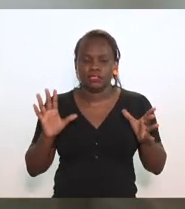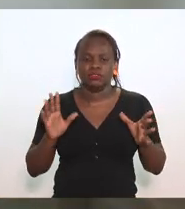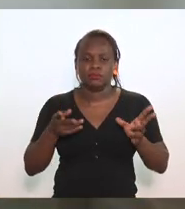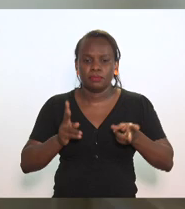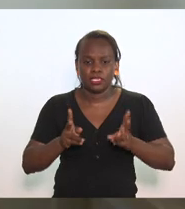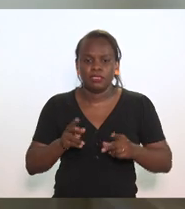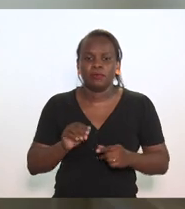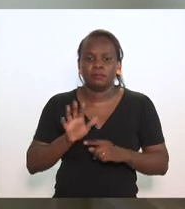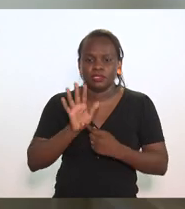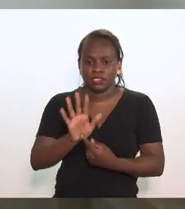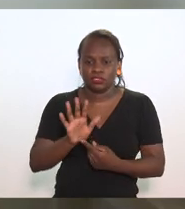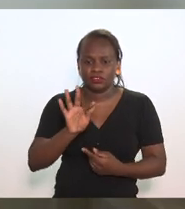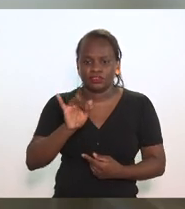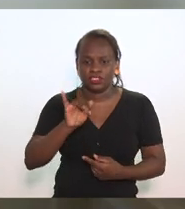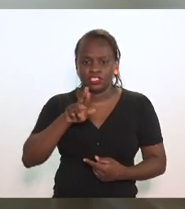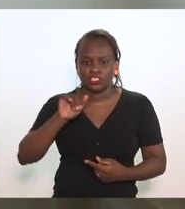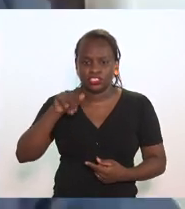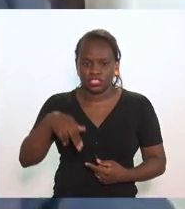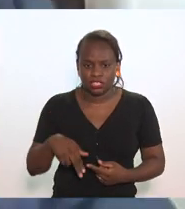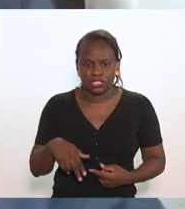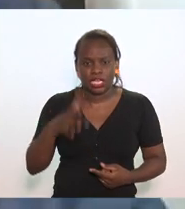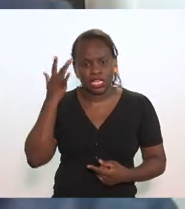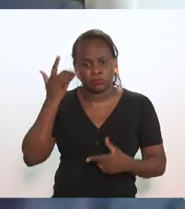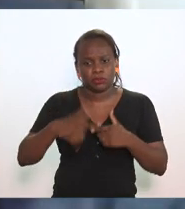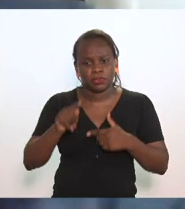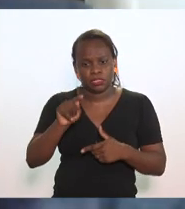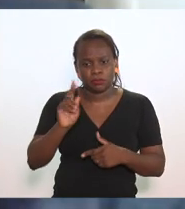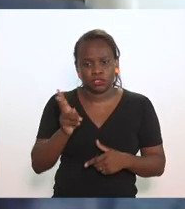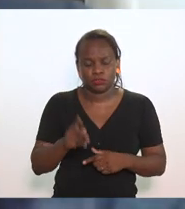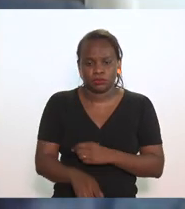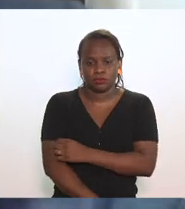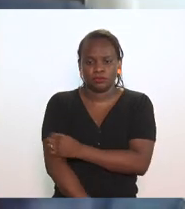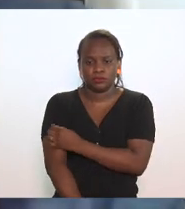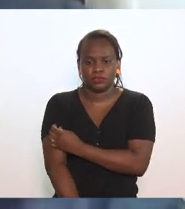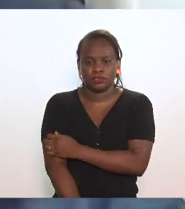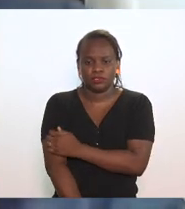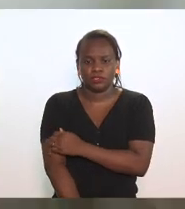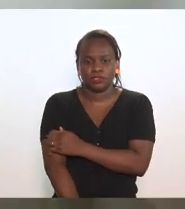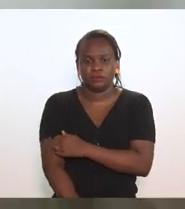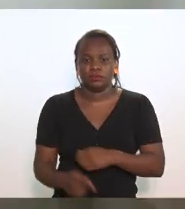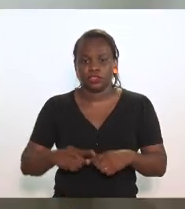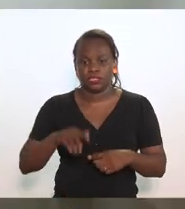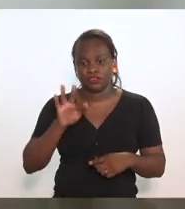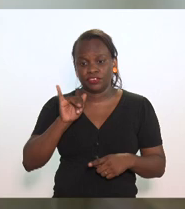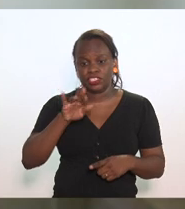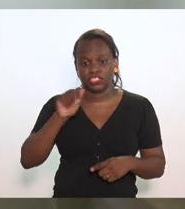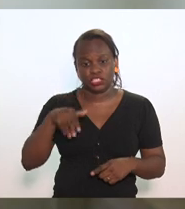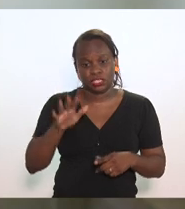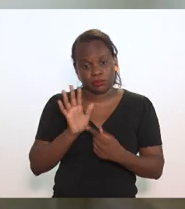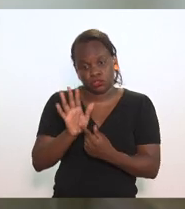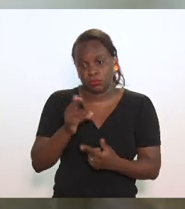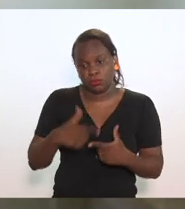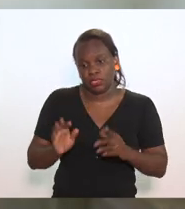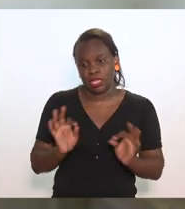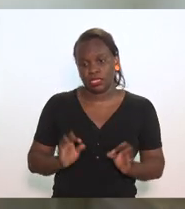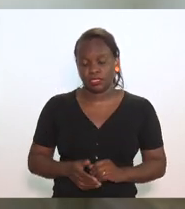apresentação da Fijão. problema deve estar aí no senhor. Deve estar aí no senhor. Porque a Fijão apresentou sem problema.